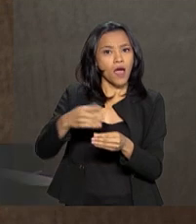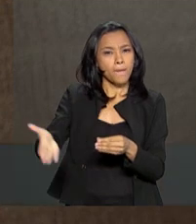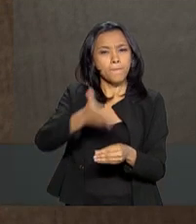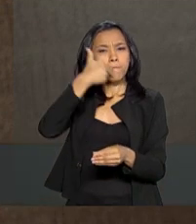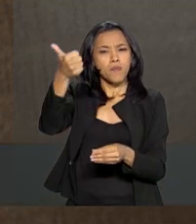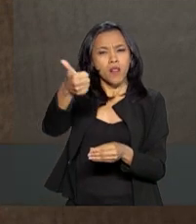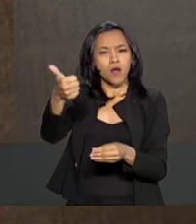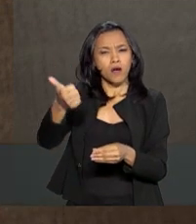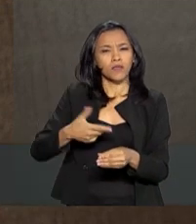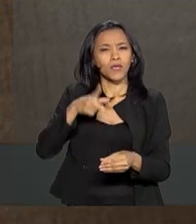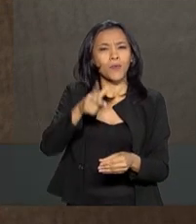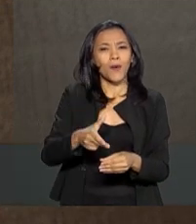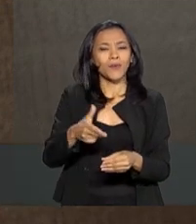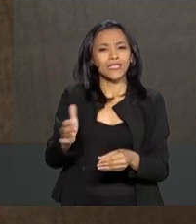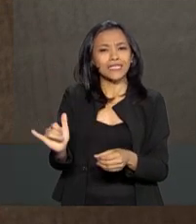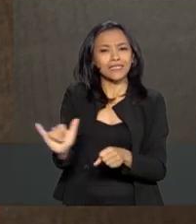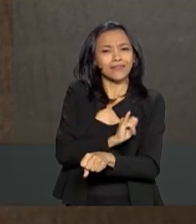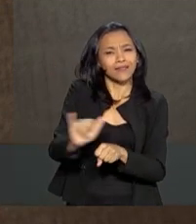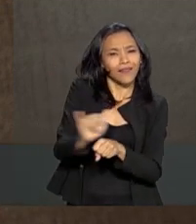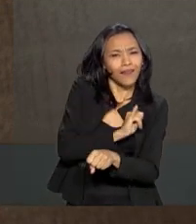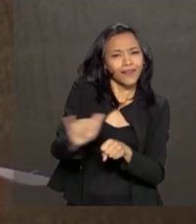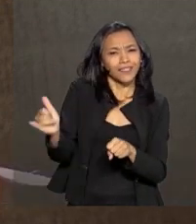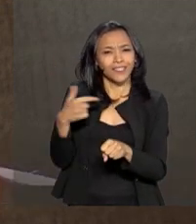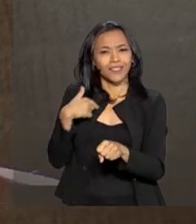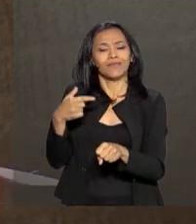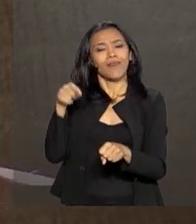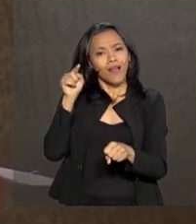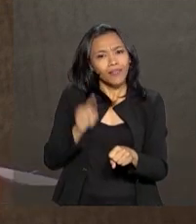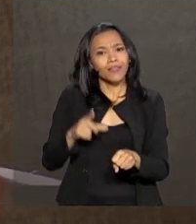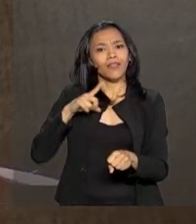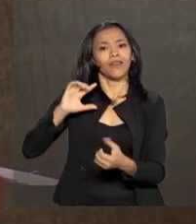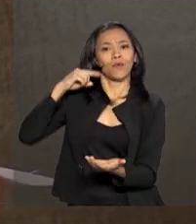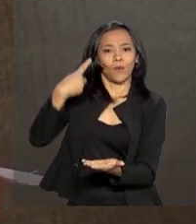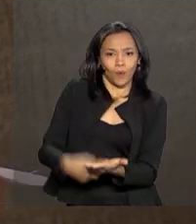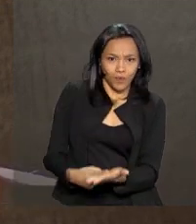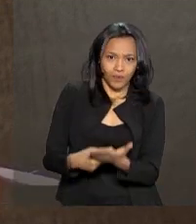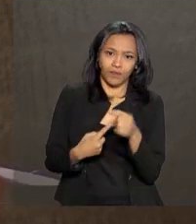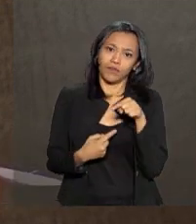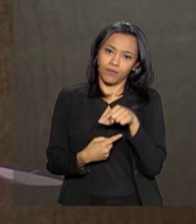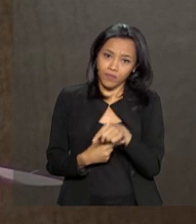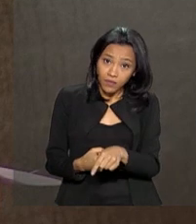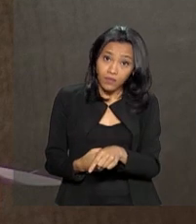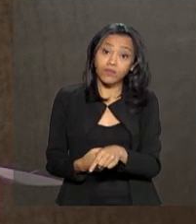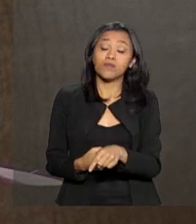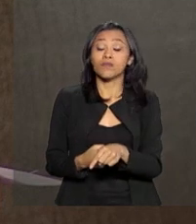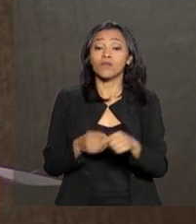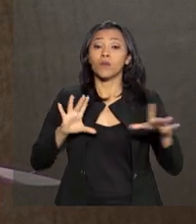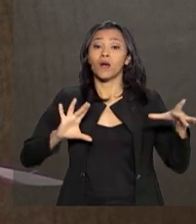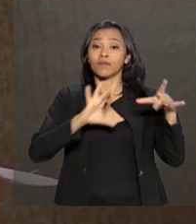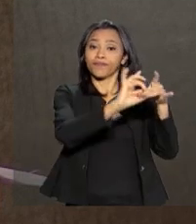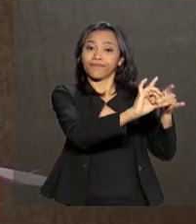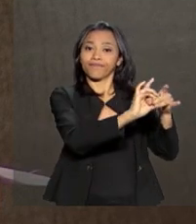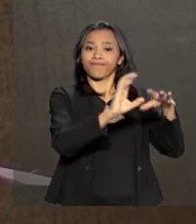eleitor. É instituição comprometida com sua missão constitucional.